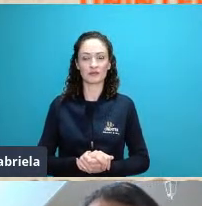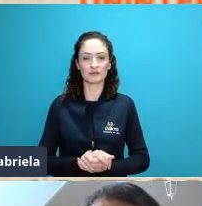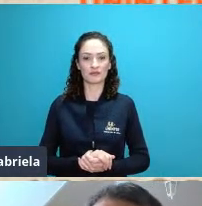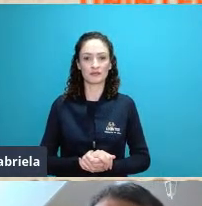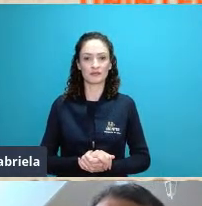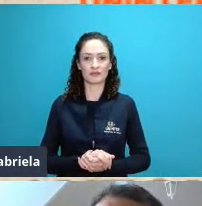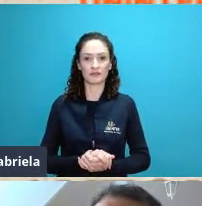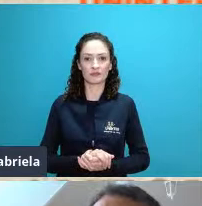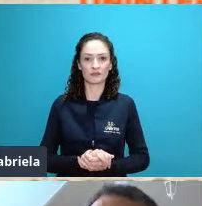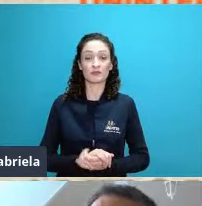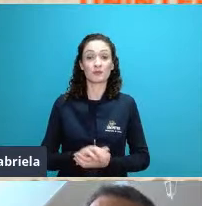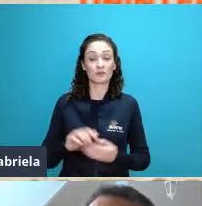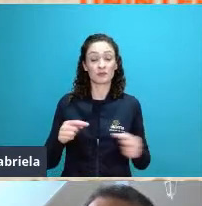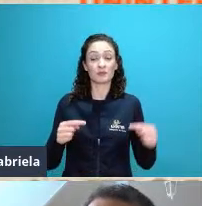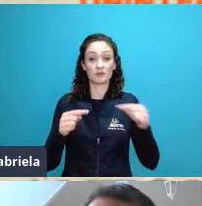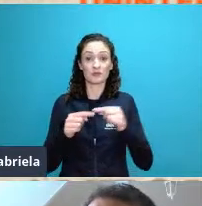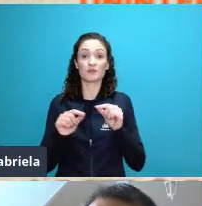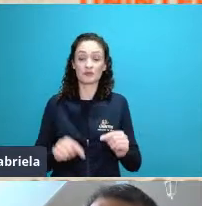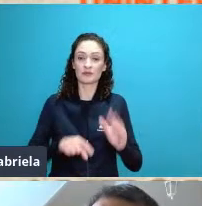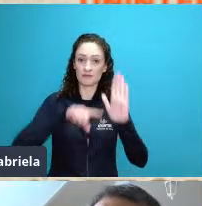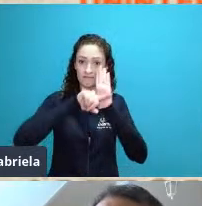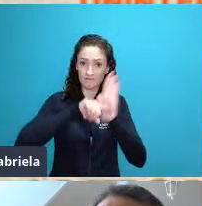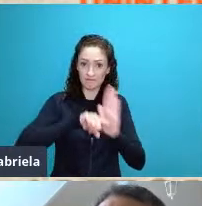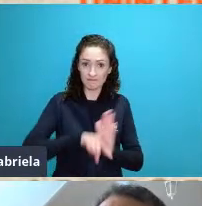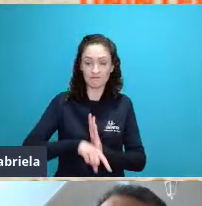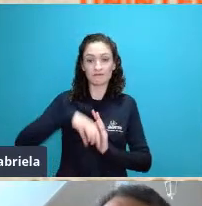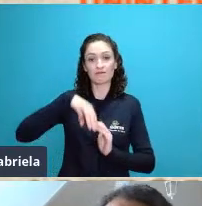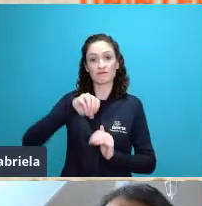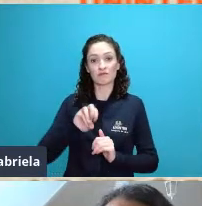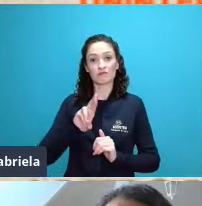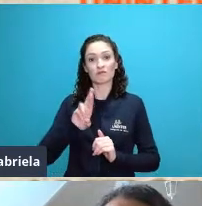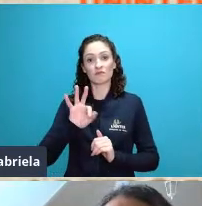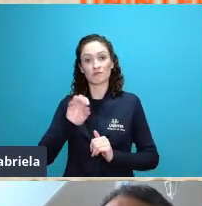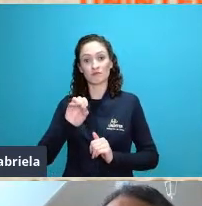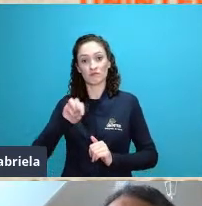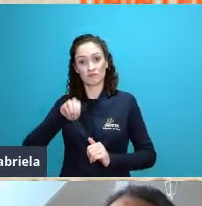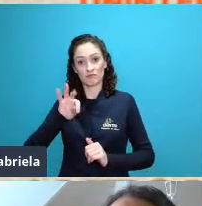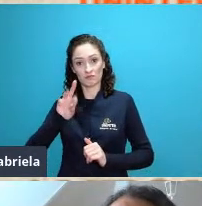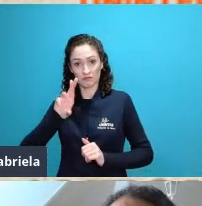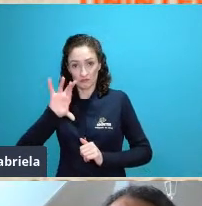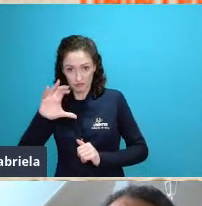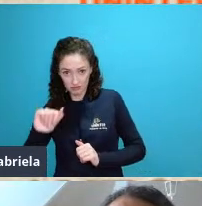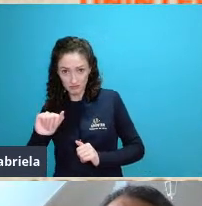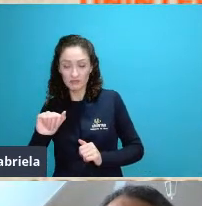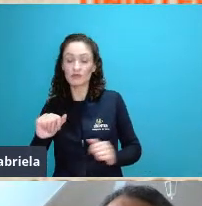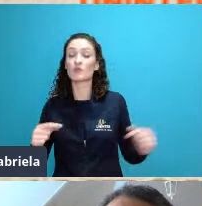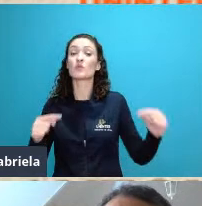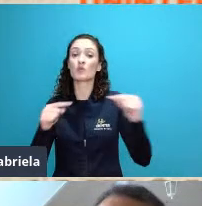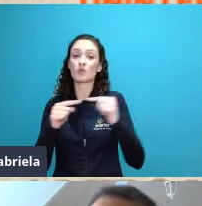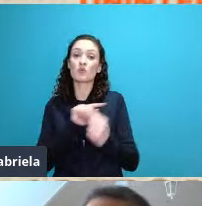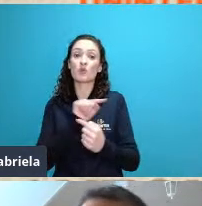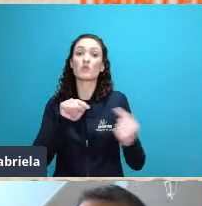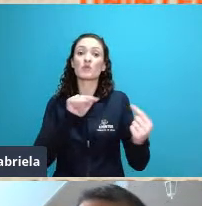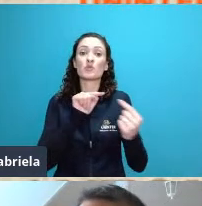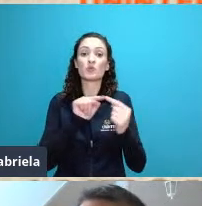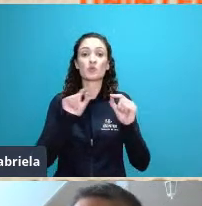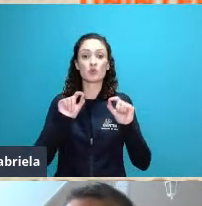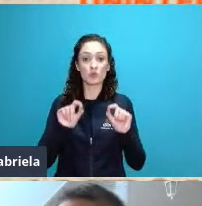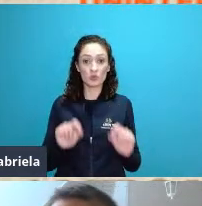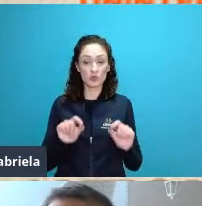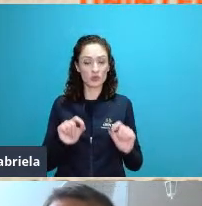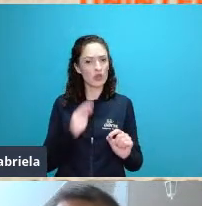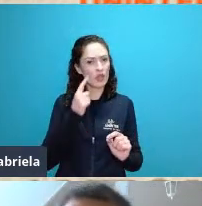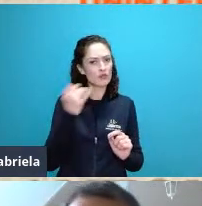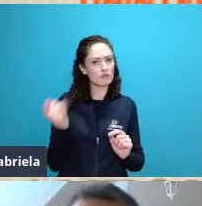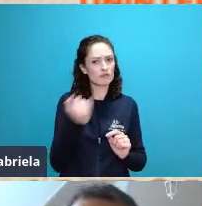chamada de análise morfométrica ela é empregada com o objetivo de mensurar as formas